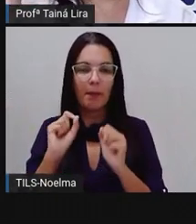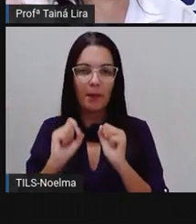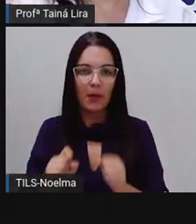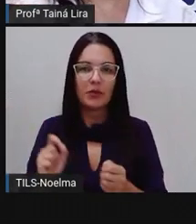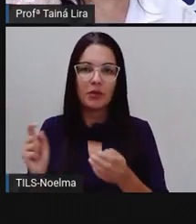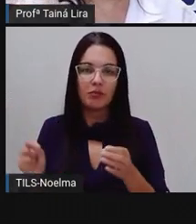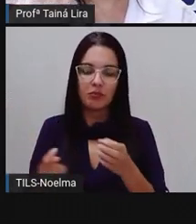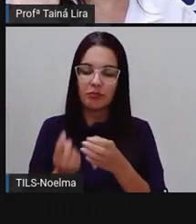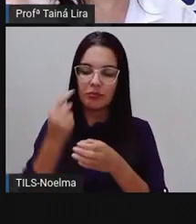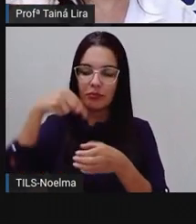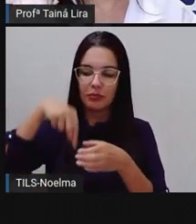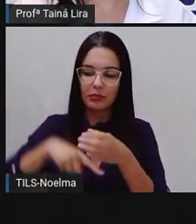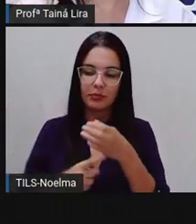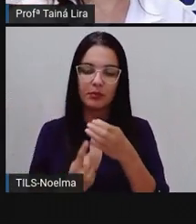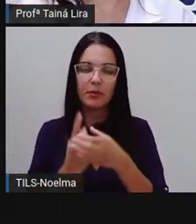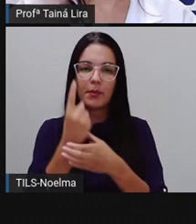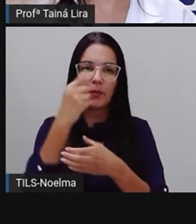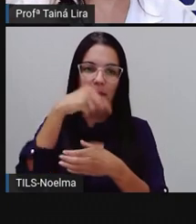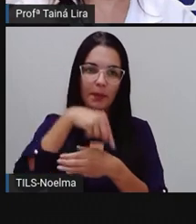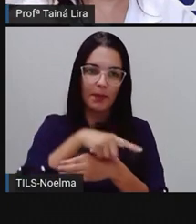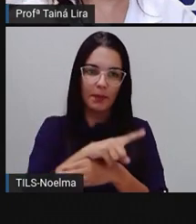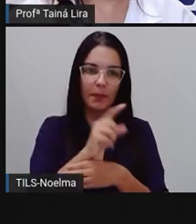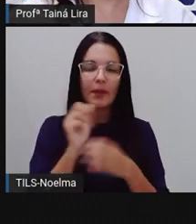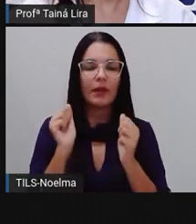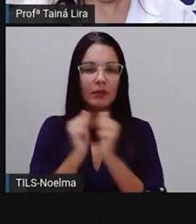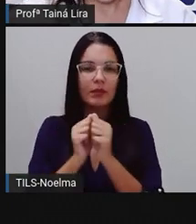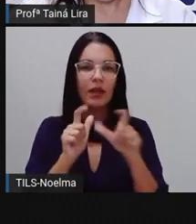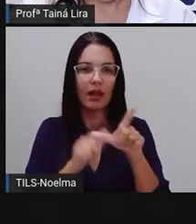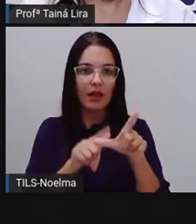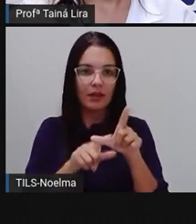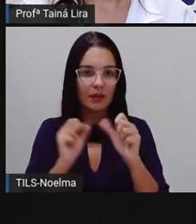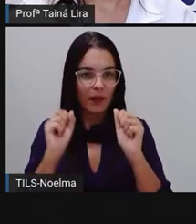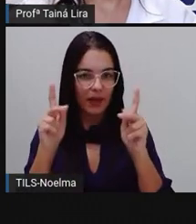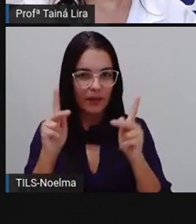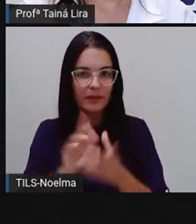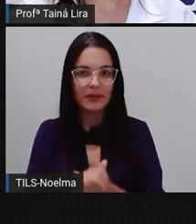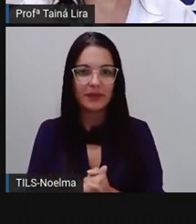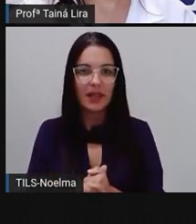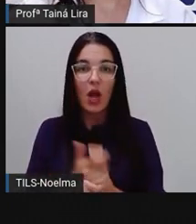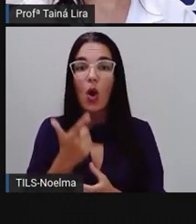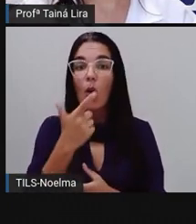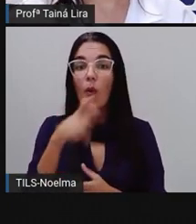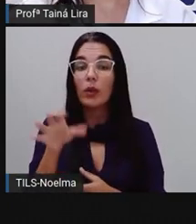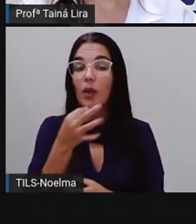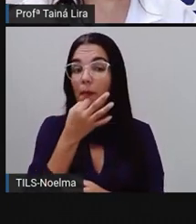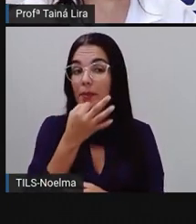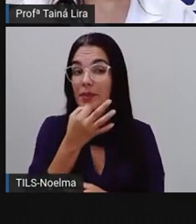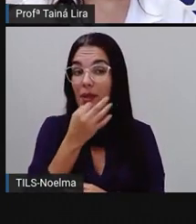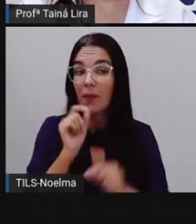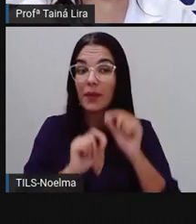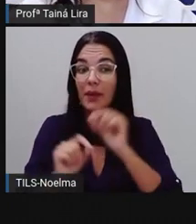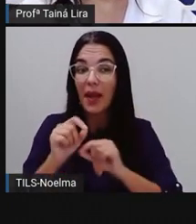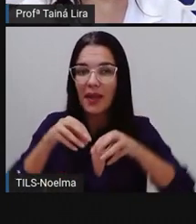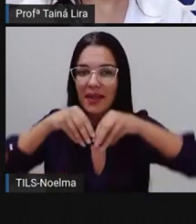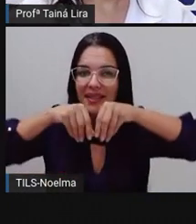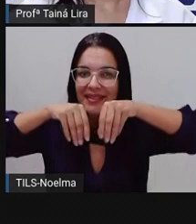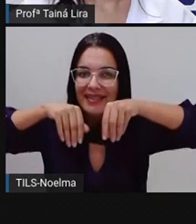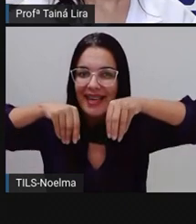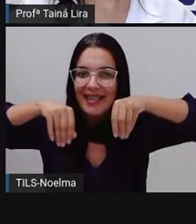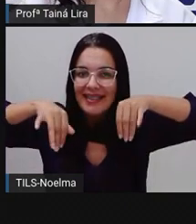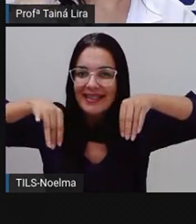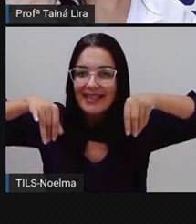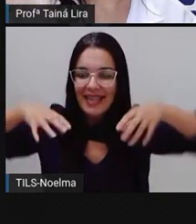buraquinhos e ir passando ali um barbante ou uma linha, tá? Outra atividade aqui é a caixa de areia, ó.